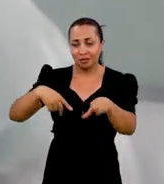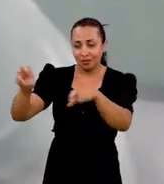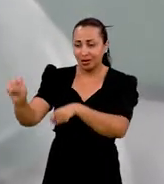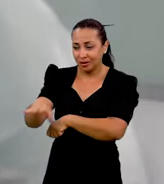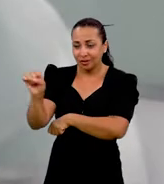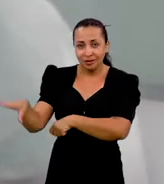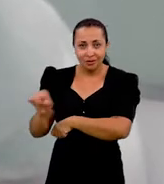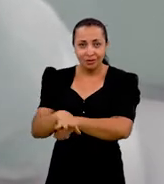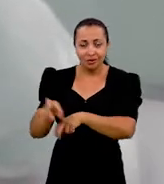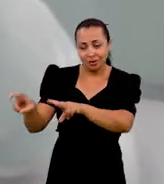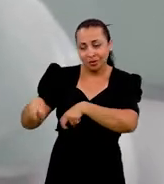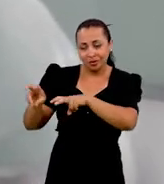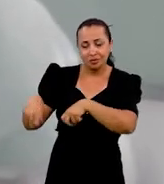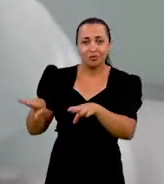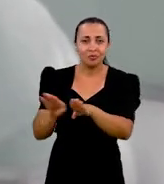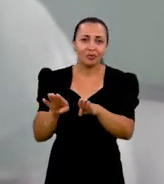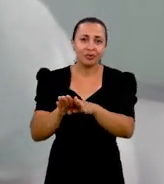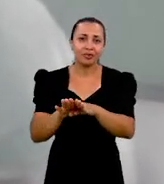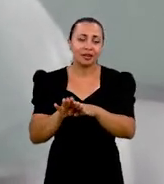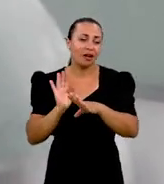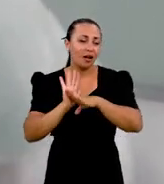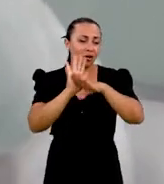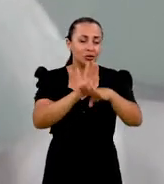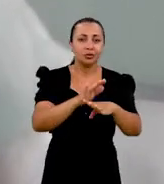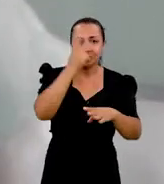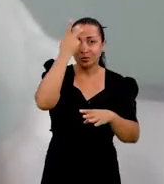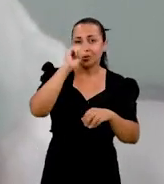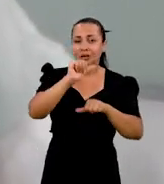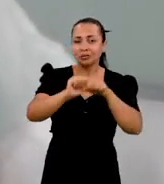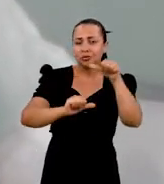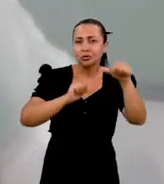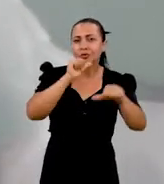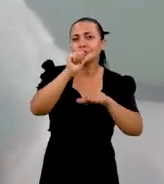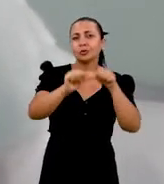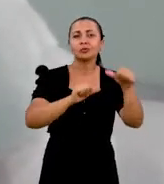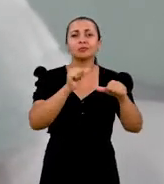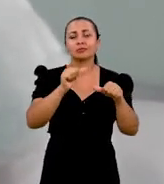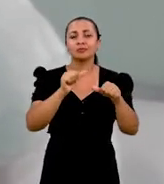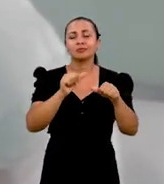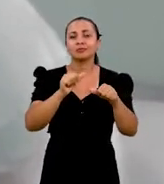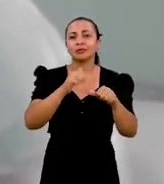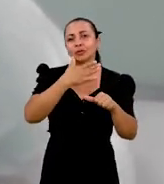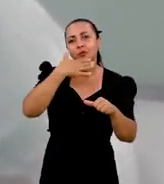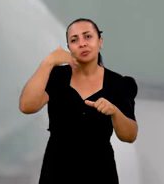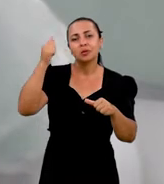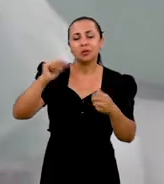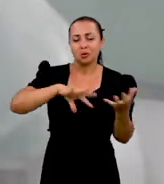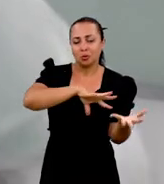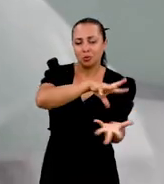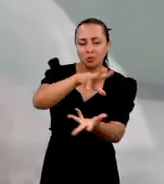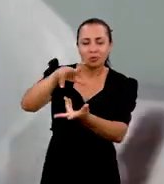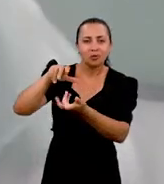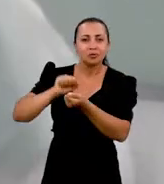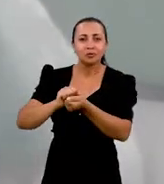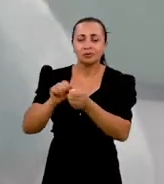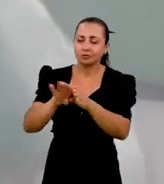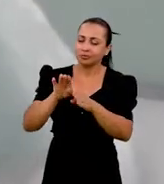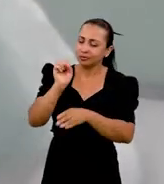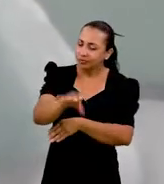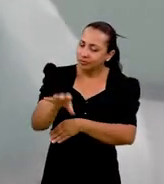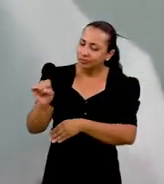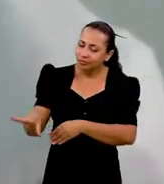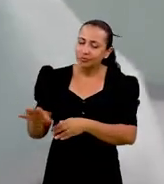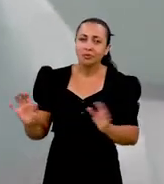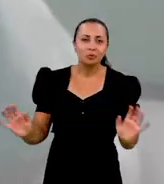praga, uma doença na sua produção, além de contribuir para o desenvolvimento sustentável da